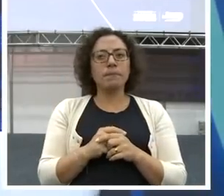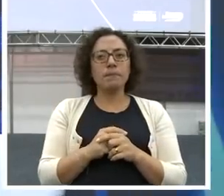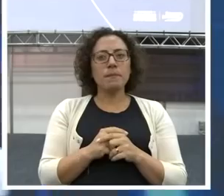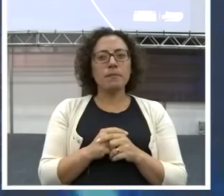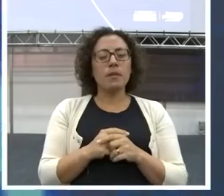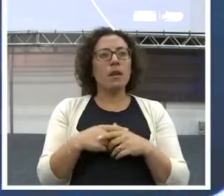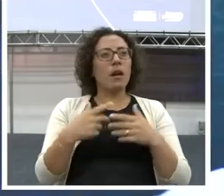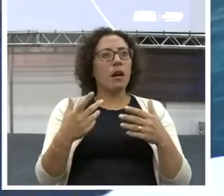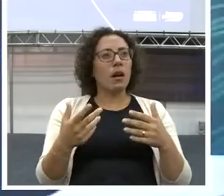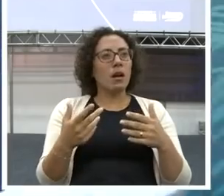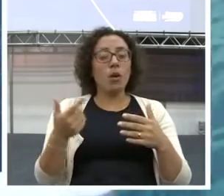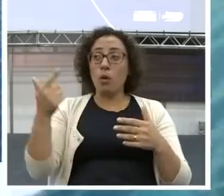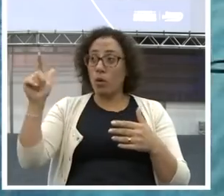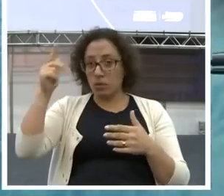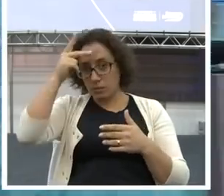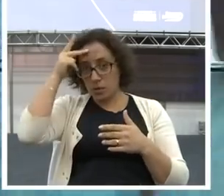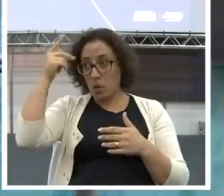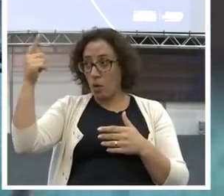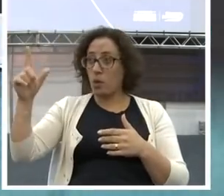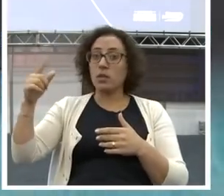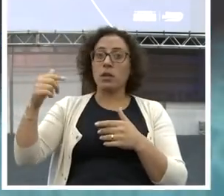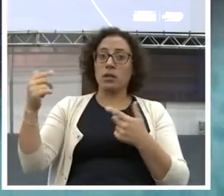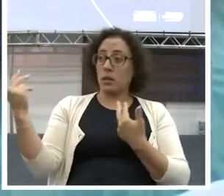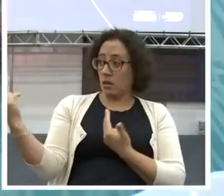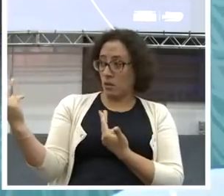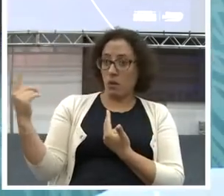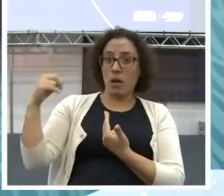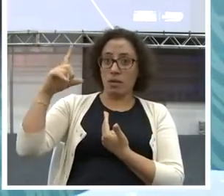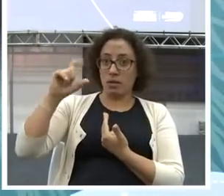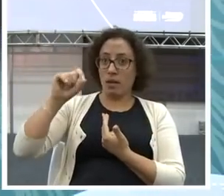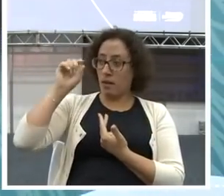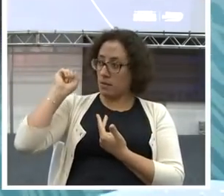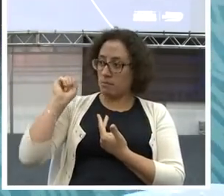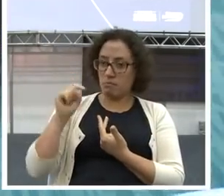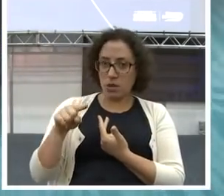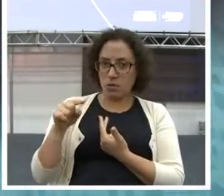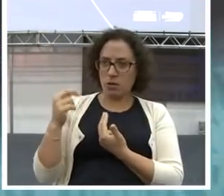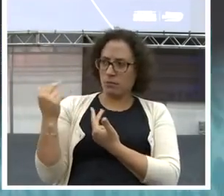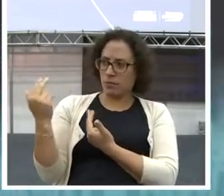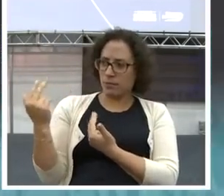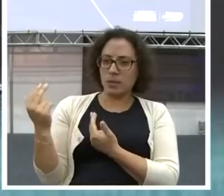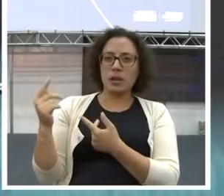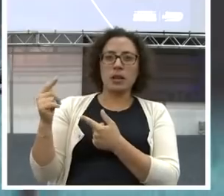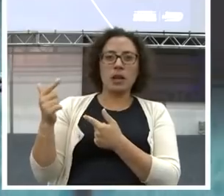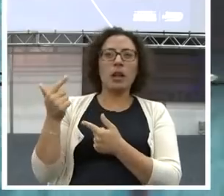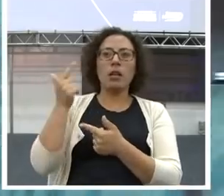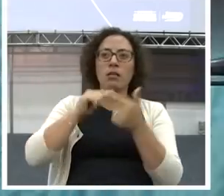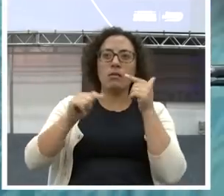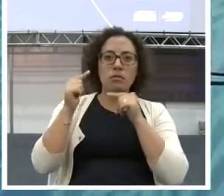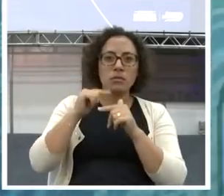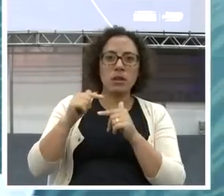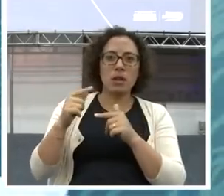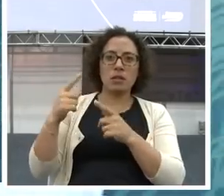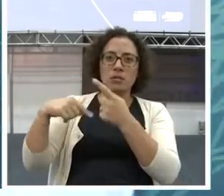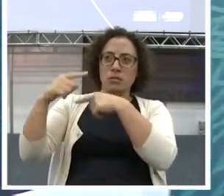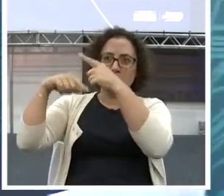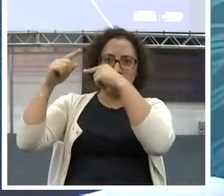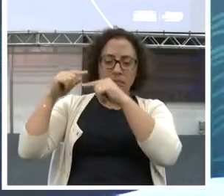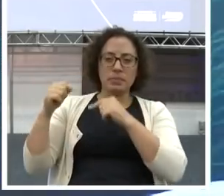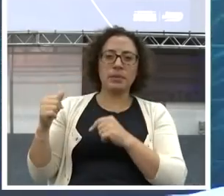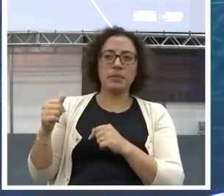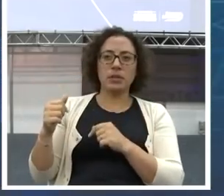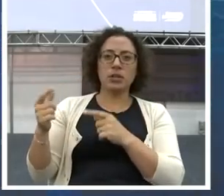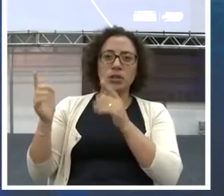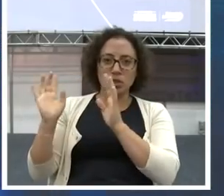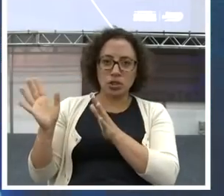E tem outro que ganha os mesmos dez mil reais por mês. De renda passiva. Direitos autorais. E resultado do trabalho que ele já teve.